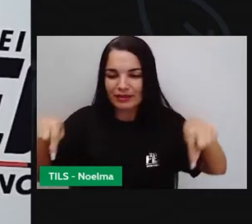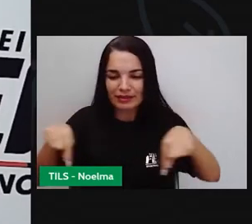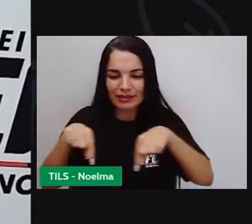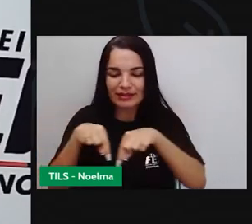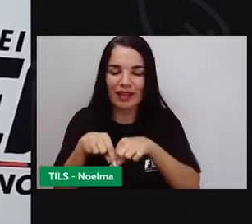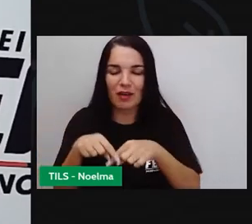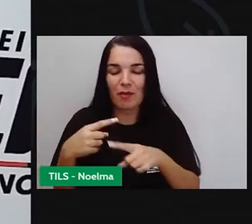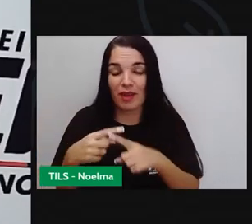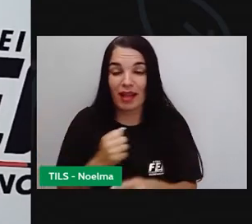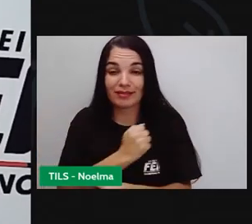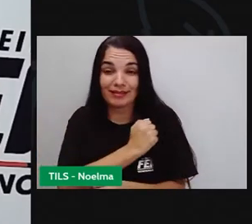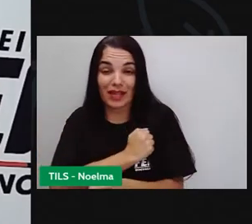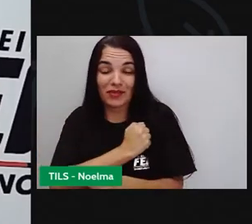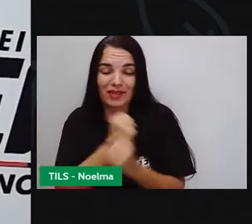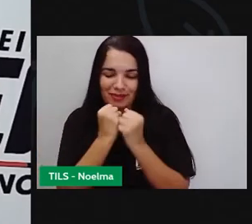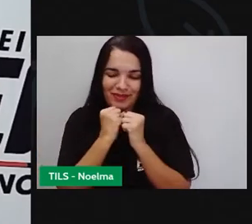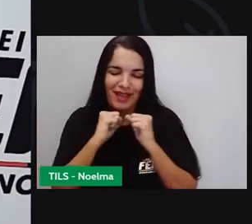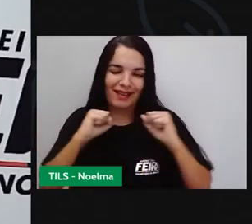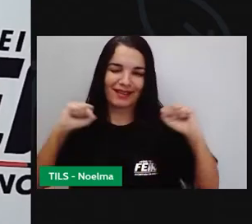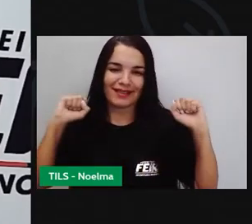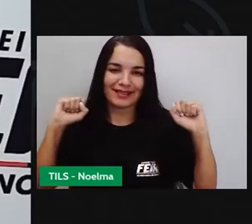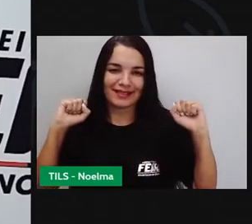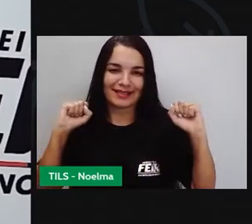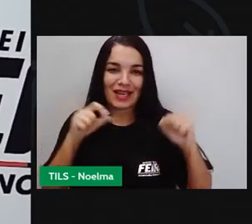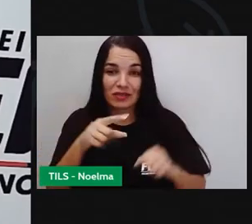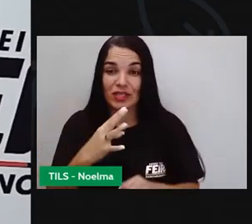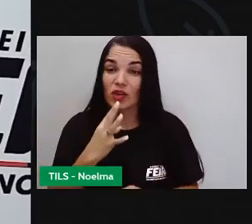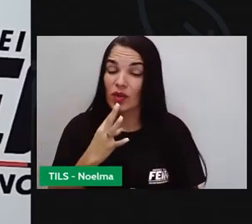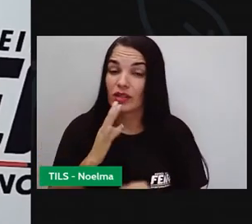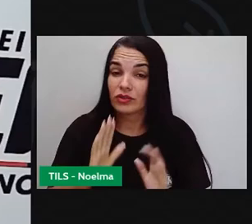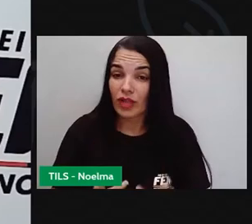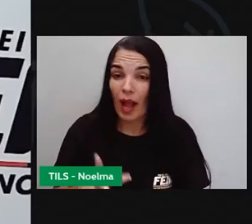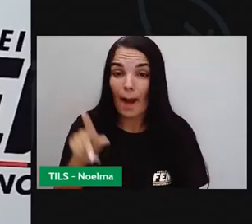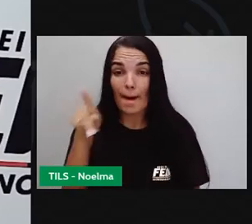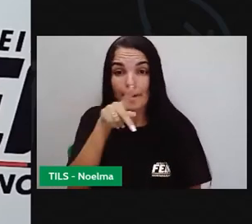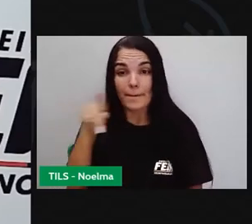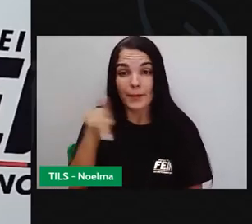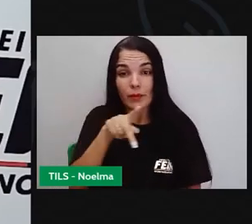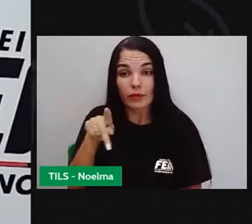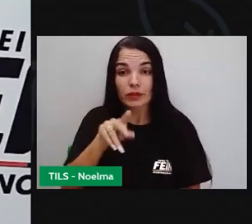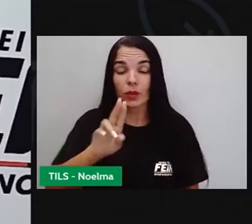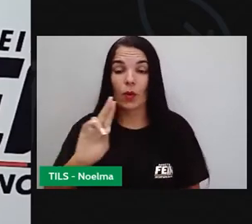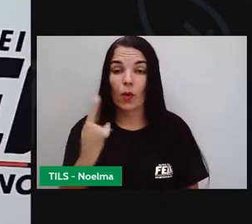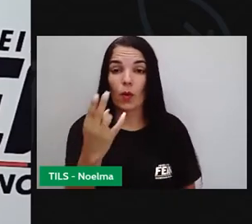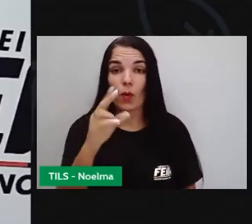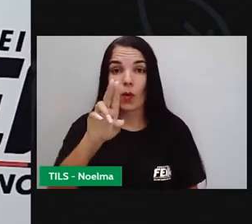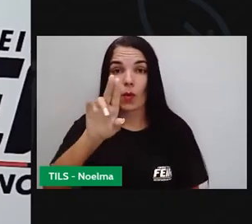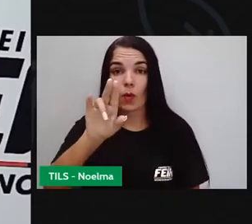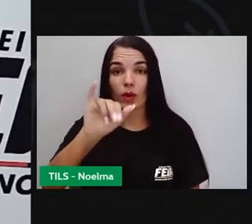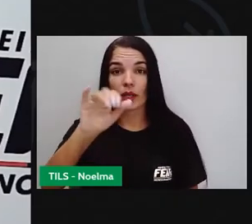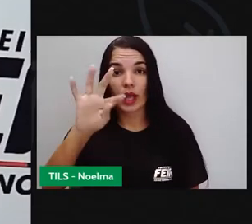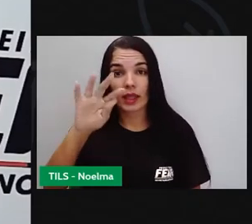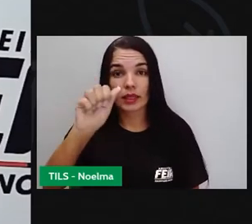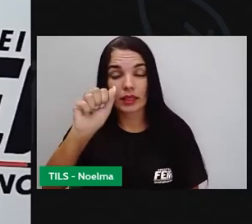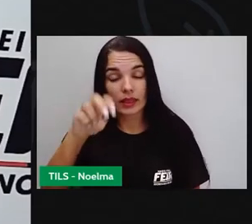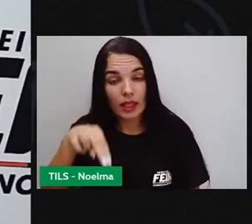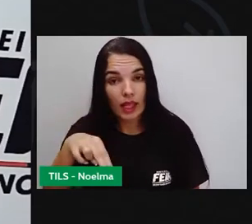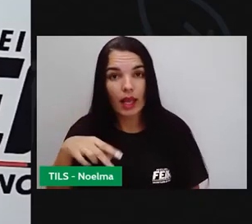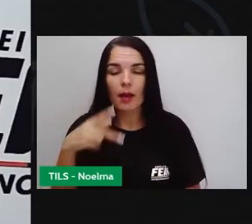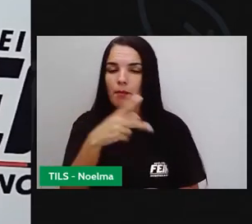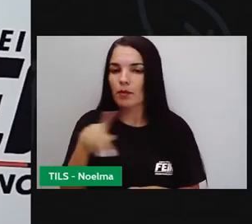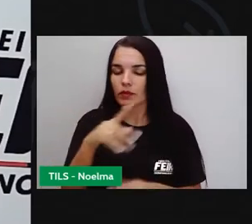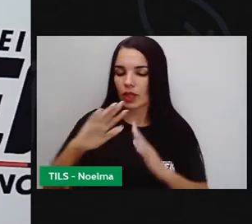contato é grande. Você já me conhece, sou professor Itam Leal, professor da escola Rosa Maria